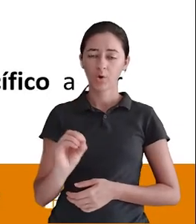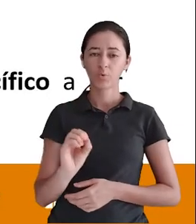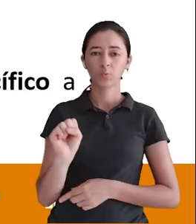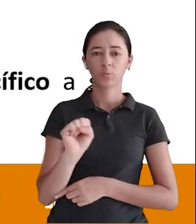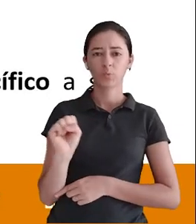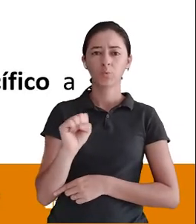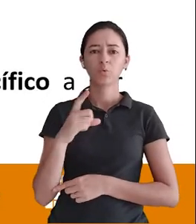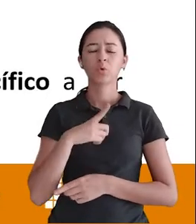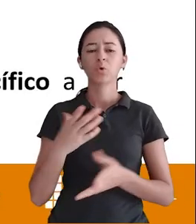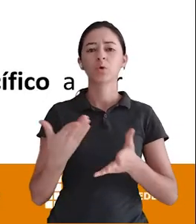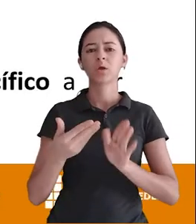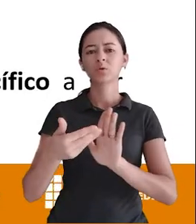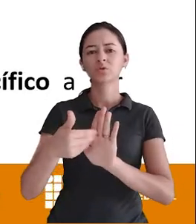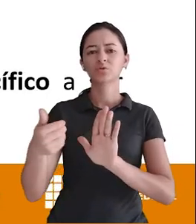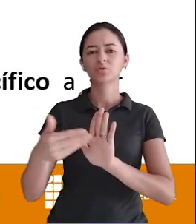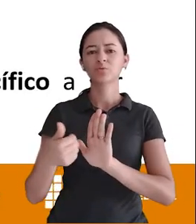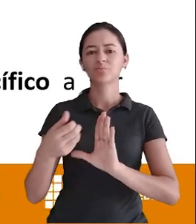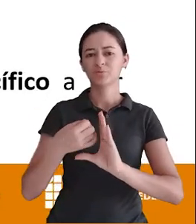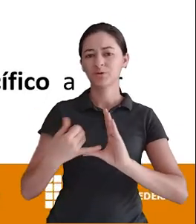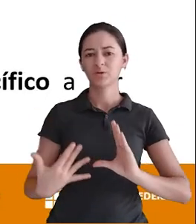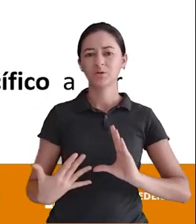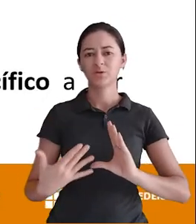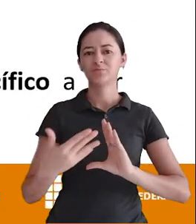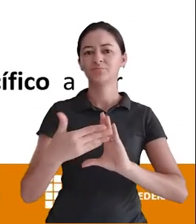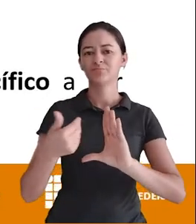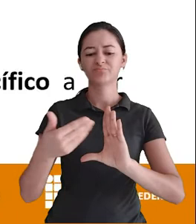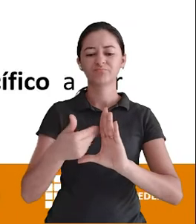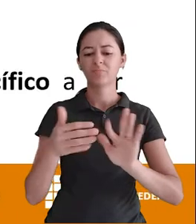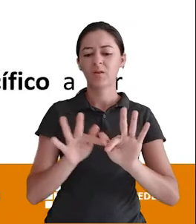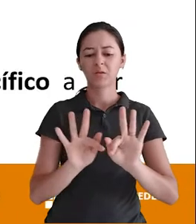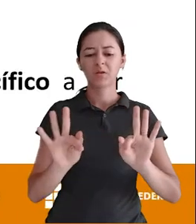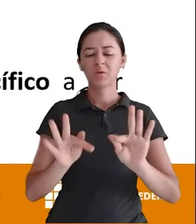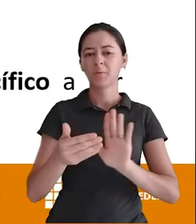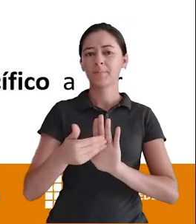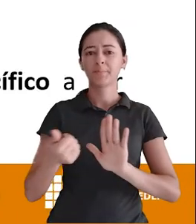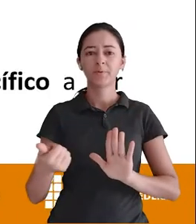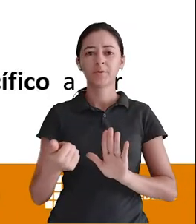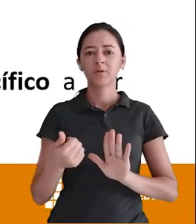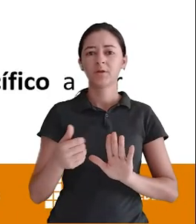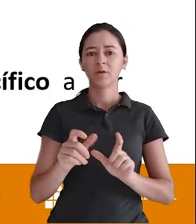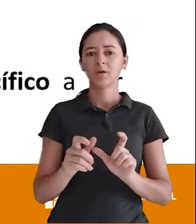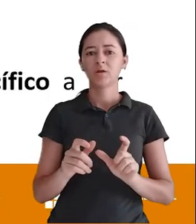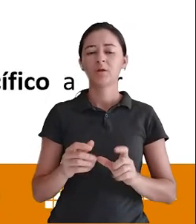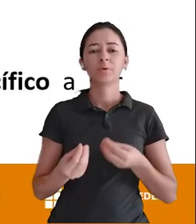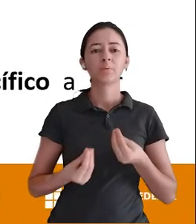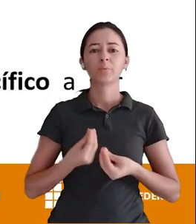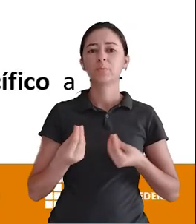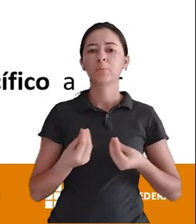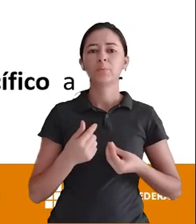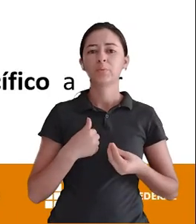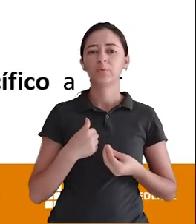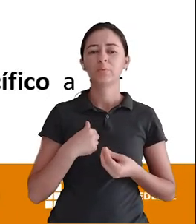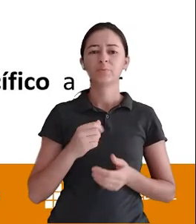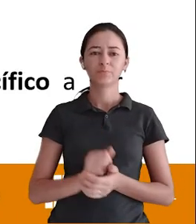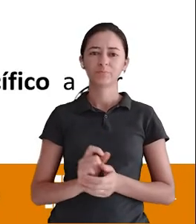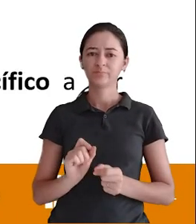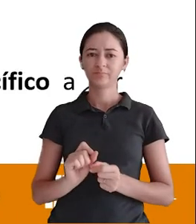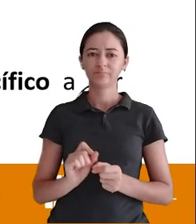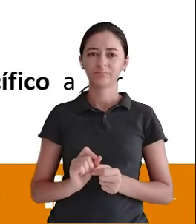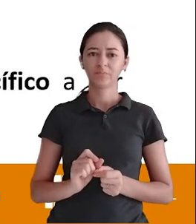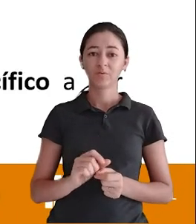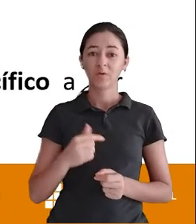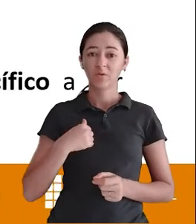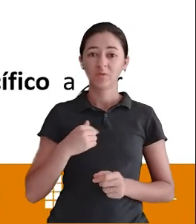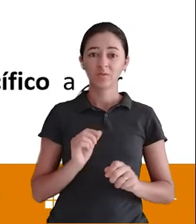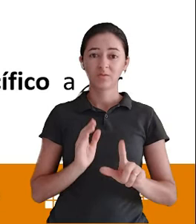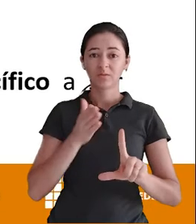entidade Quero apagar aquela entidade Não faz mais sentido aquela informação existir Então eu não vou lá no script de Create Table E vou